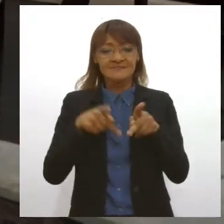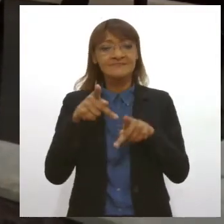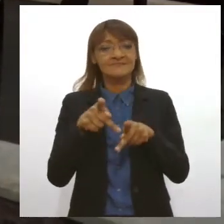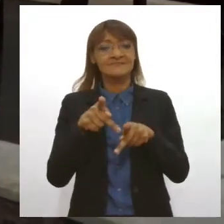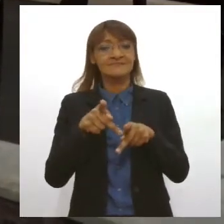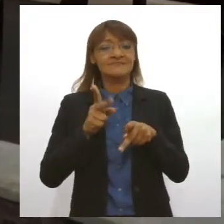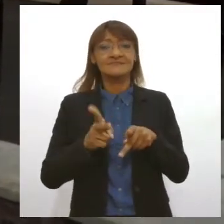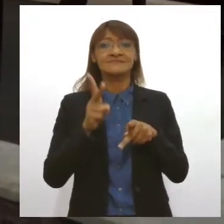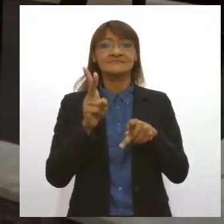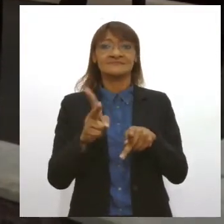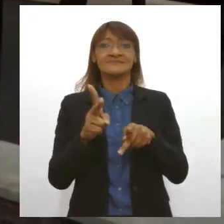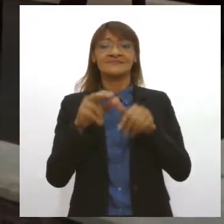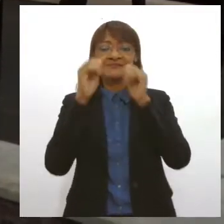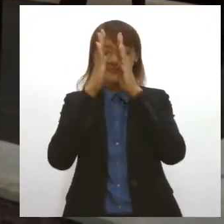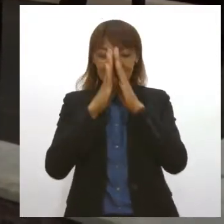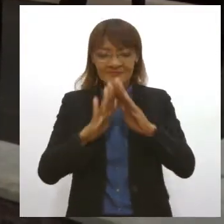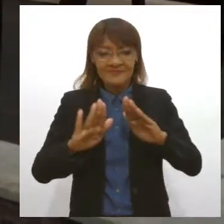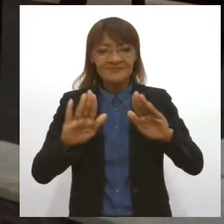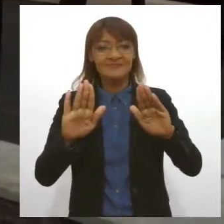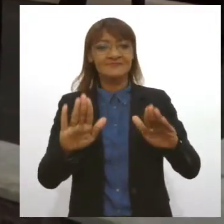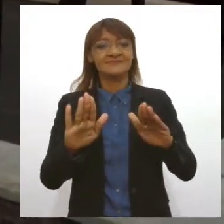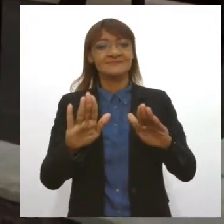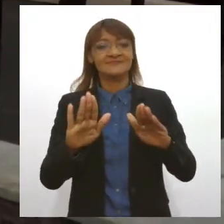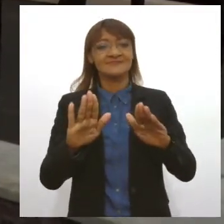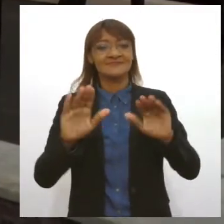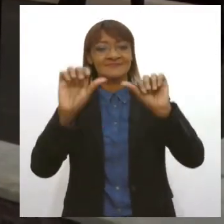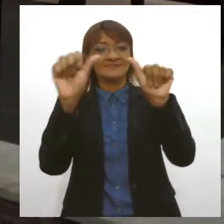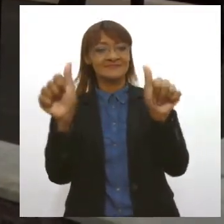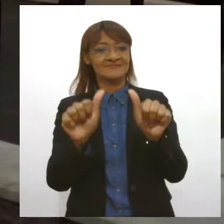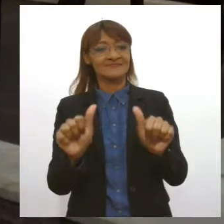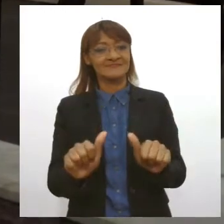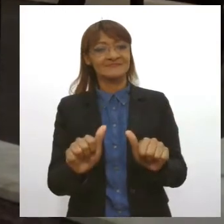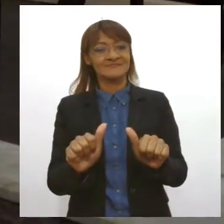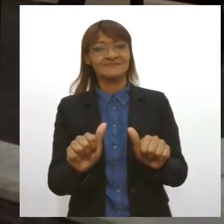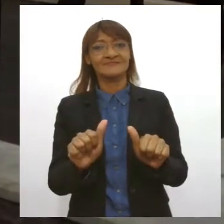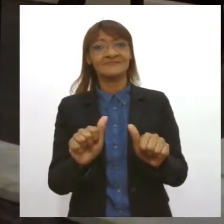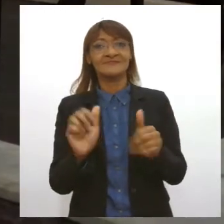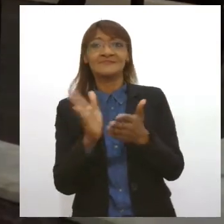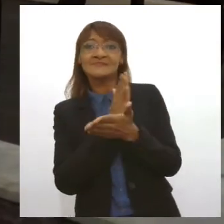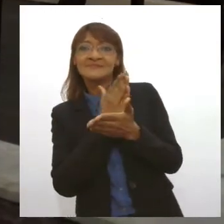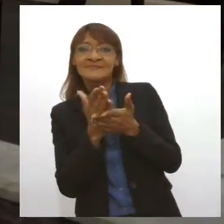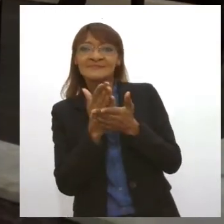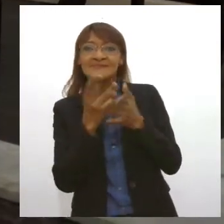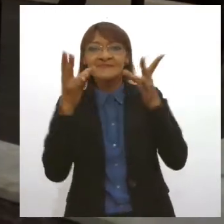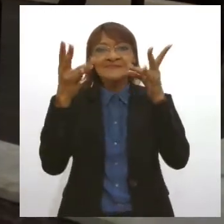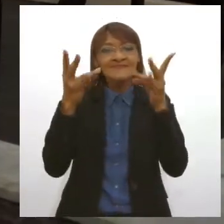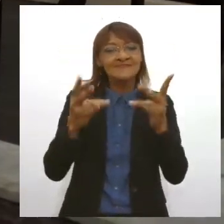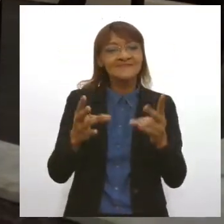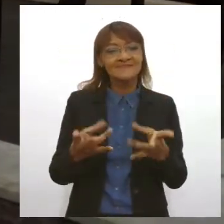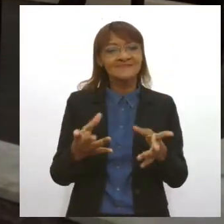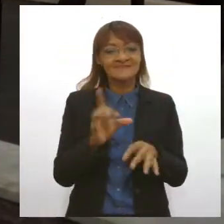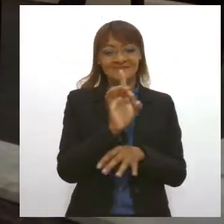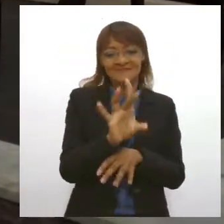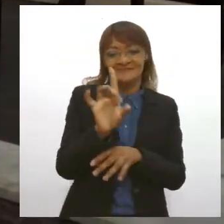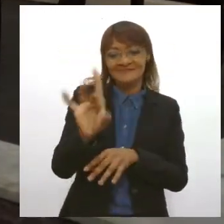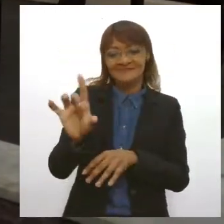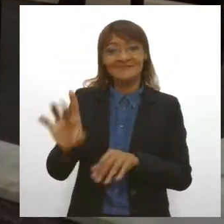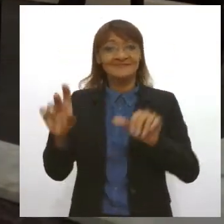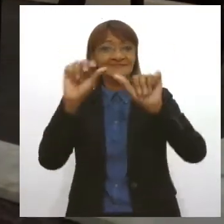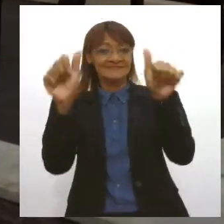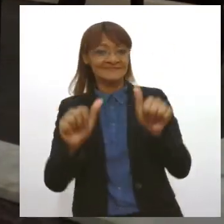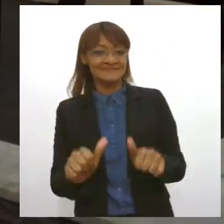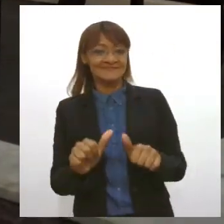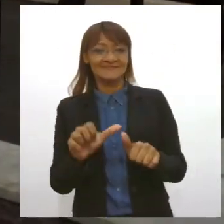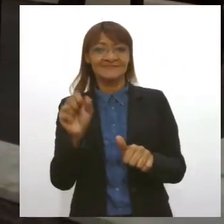aos santos certas, vamos dizer assim, certas especialidades. Então cada santo tem uma especialidade, Santa